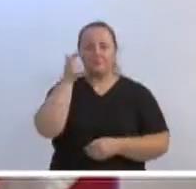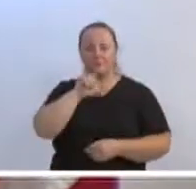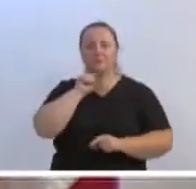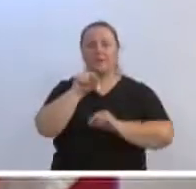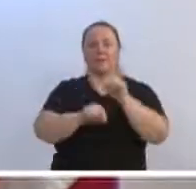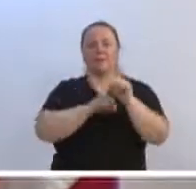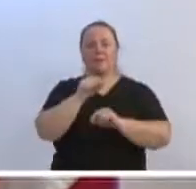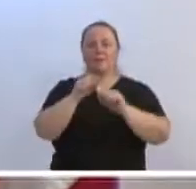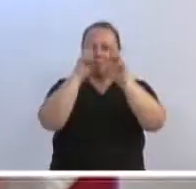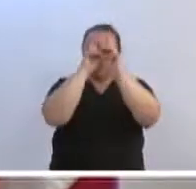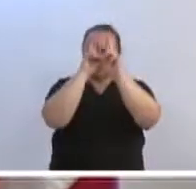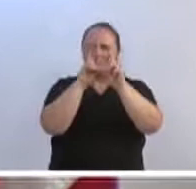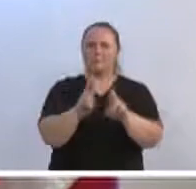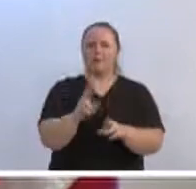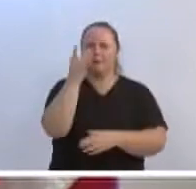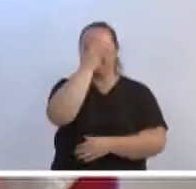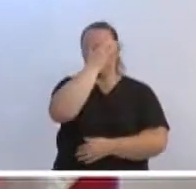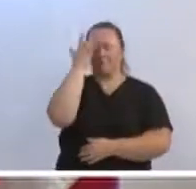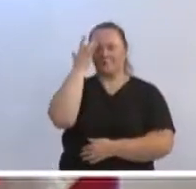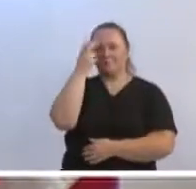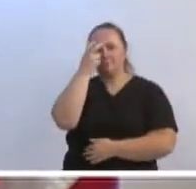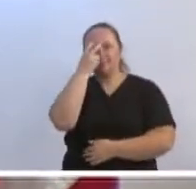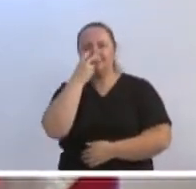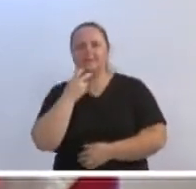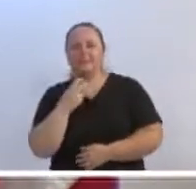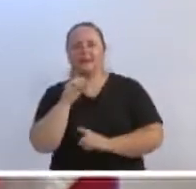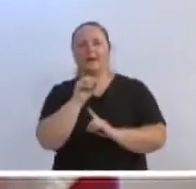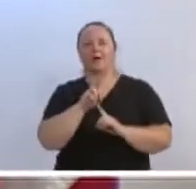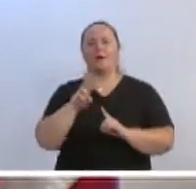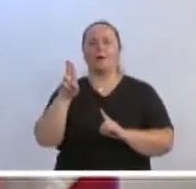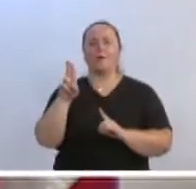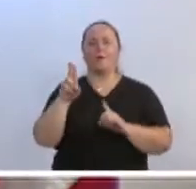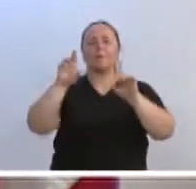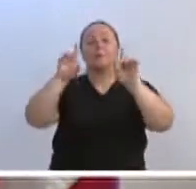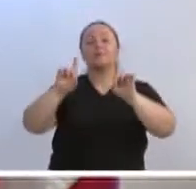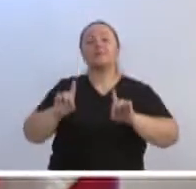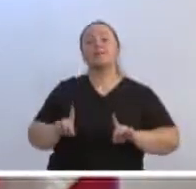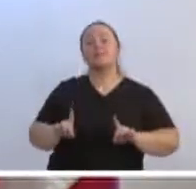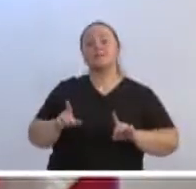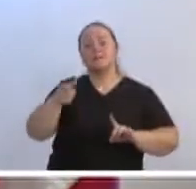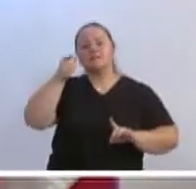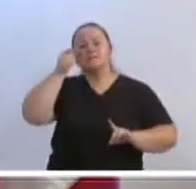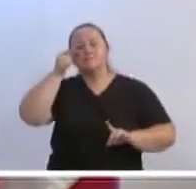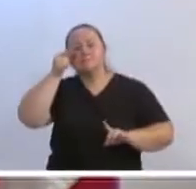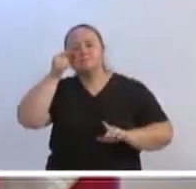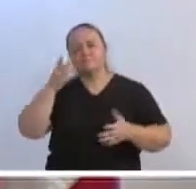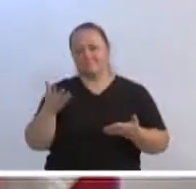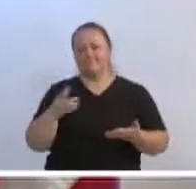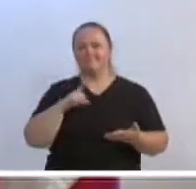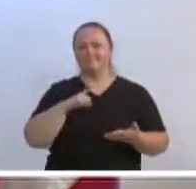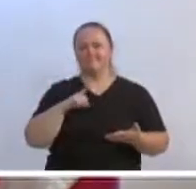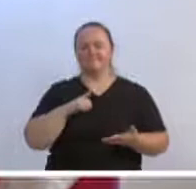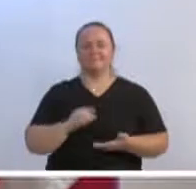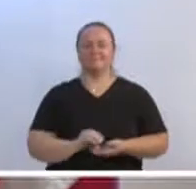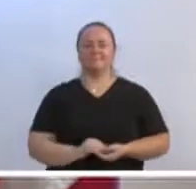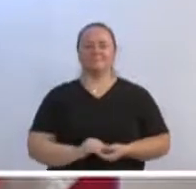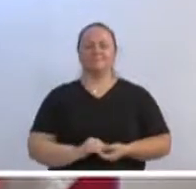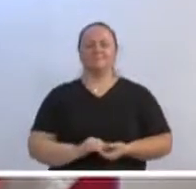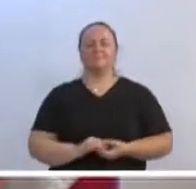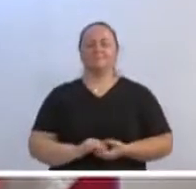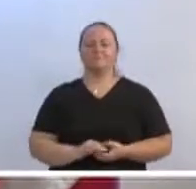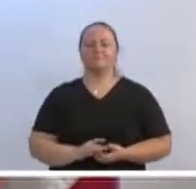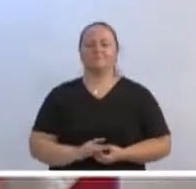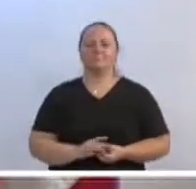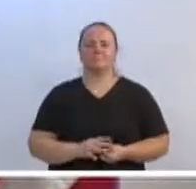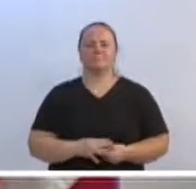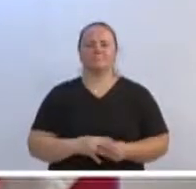e vir de pessoas cegas ou com alguma deficiência visual. Falando em deficiência visual,